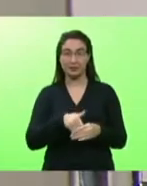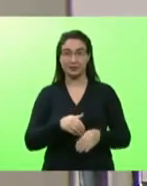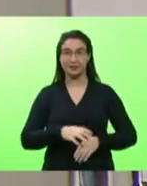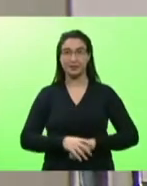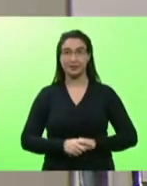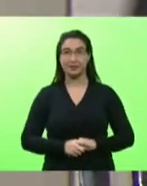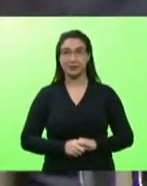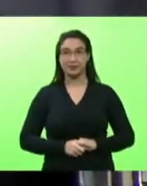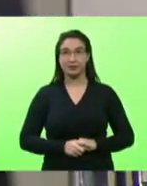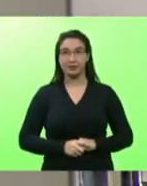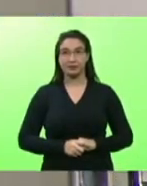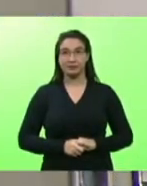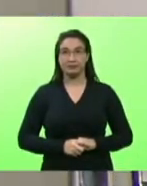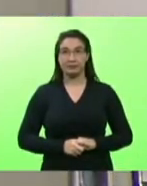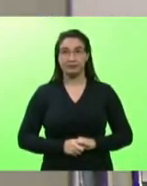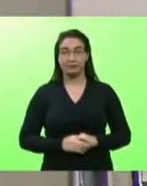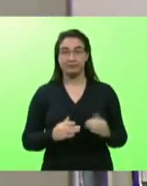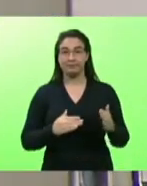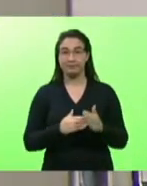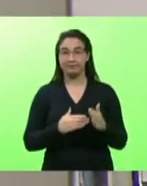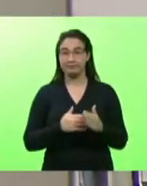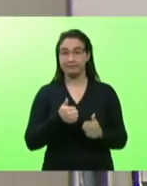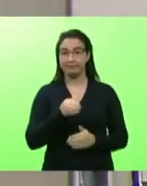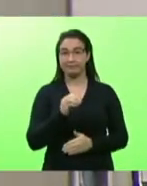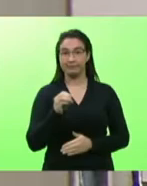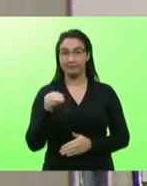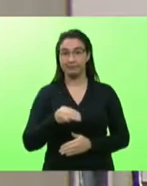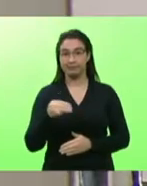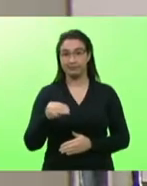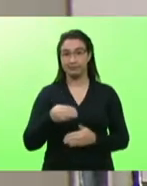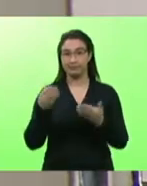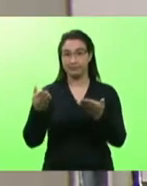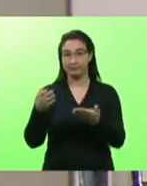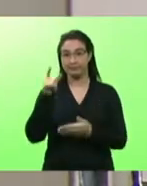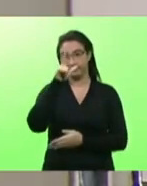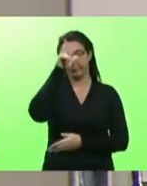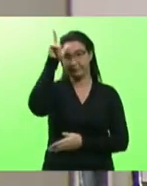Pelo tempo de até 10 minutos, fará uso da palavra o deputado Sargento Lima.